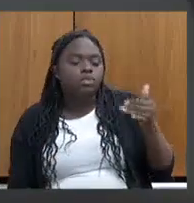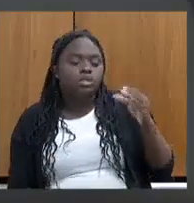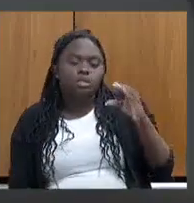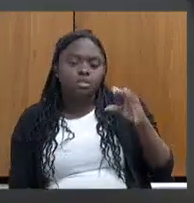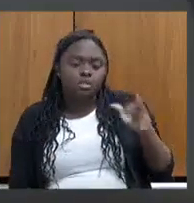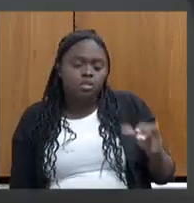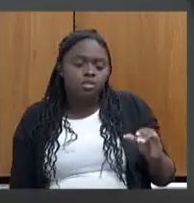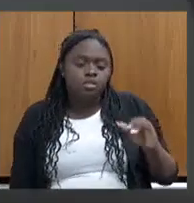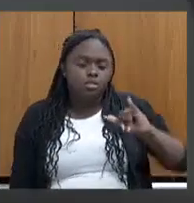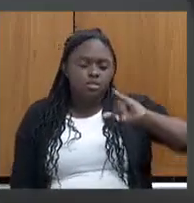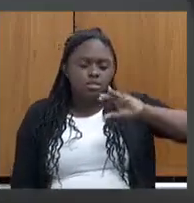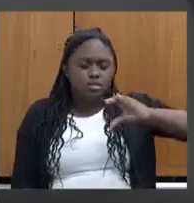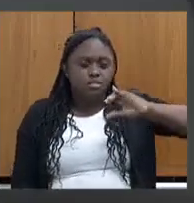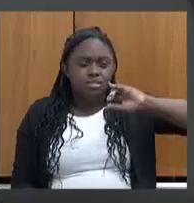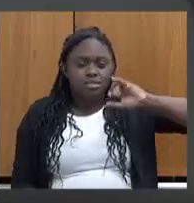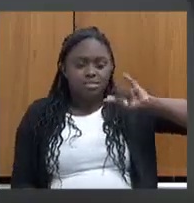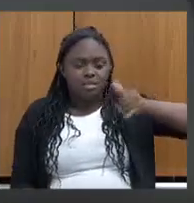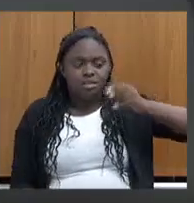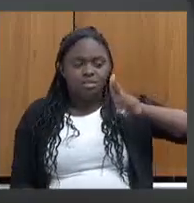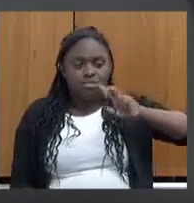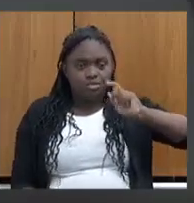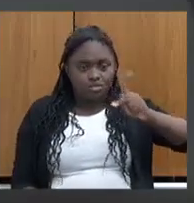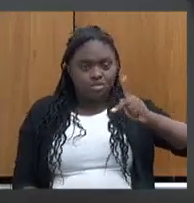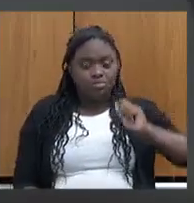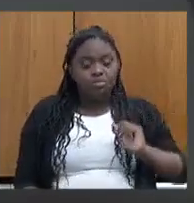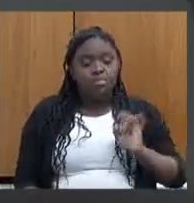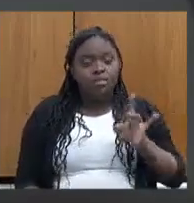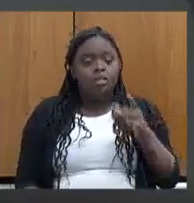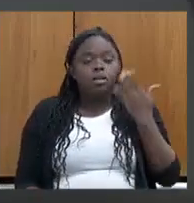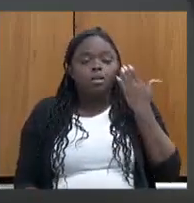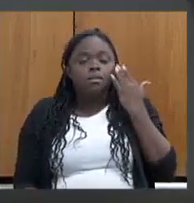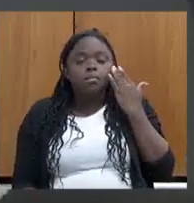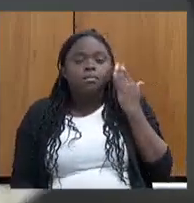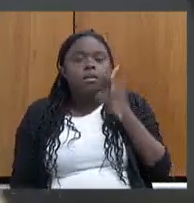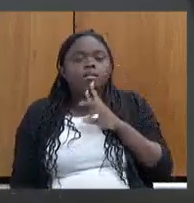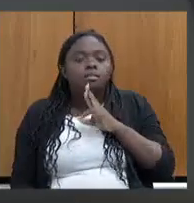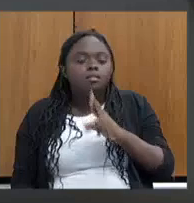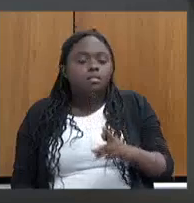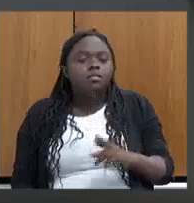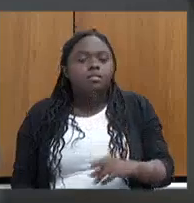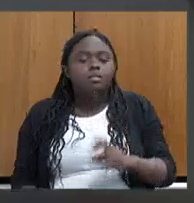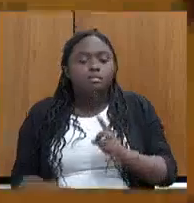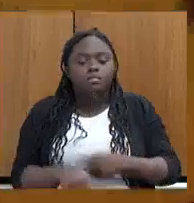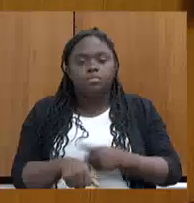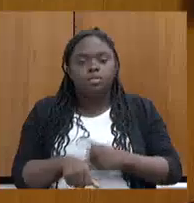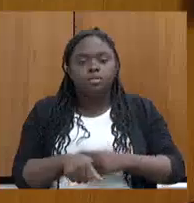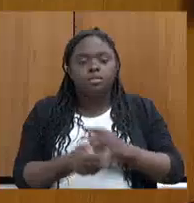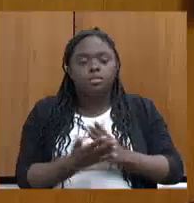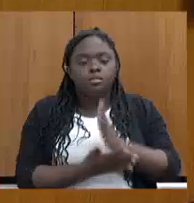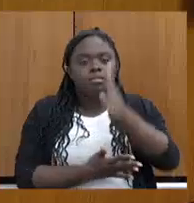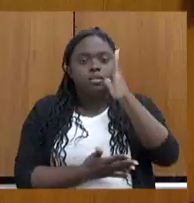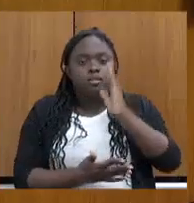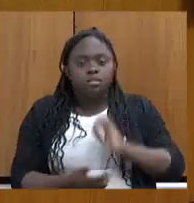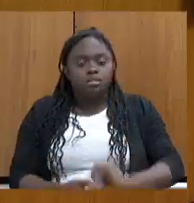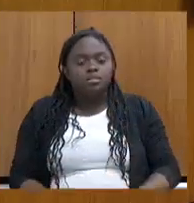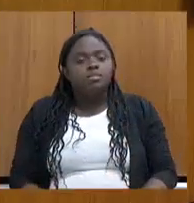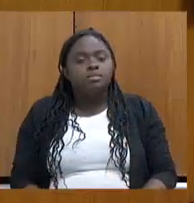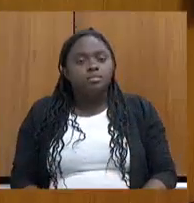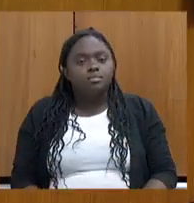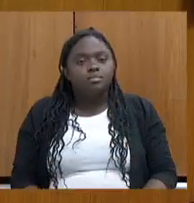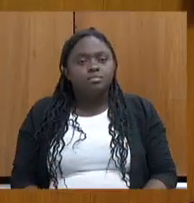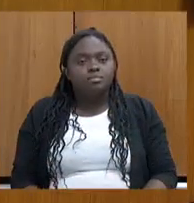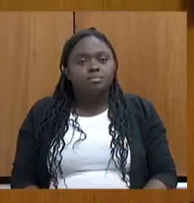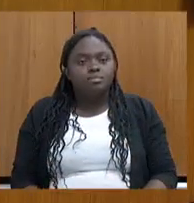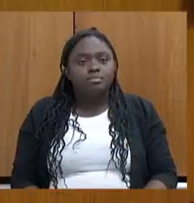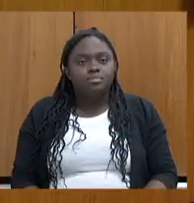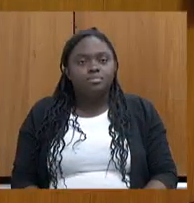esse intercâmbio para responder essas demandas. Então, para eu finalizar, porque eu passei meu tempo e é desonesto com os outros deputados,